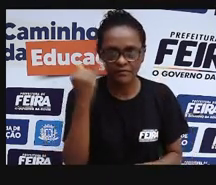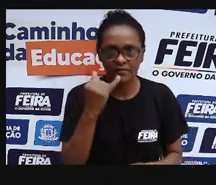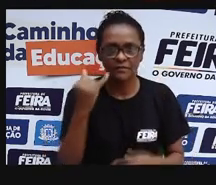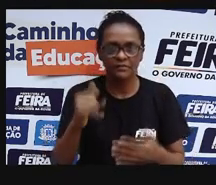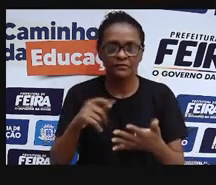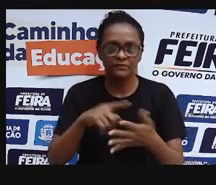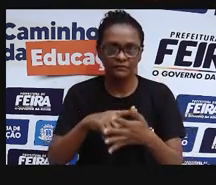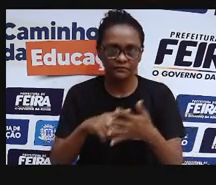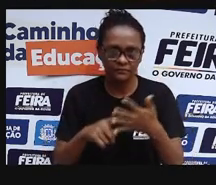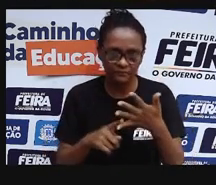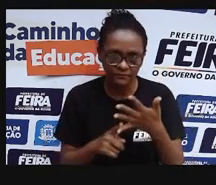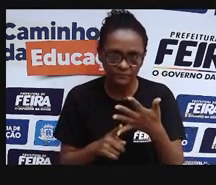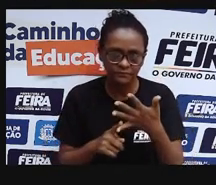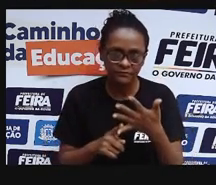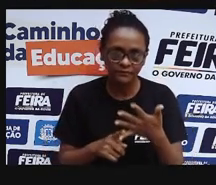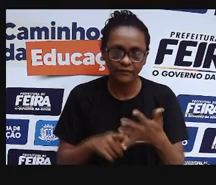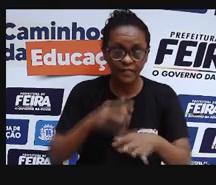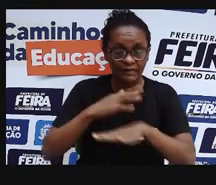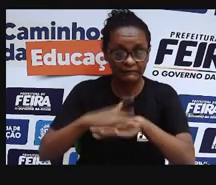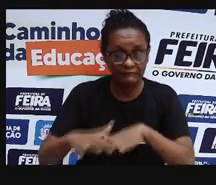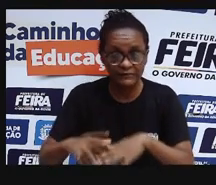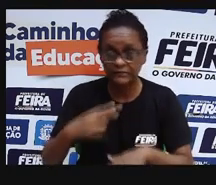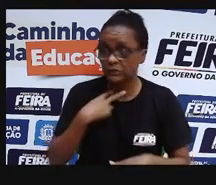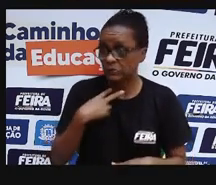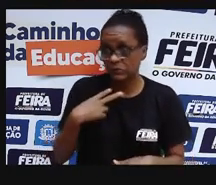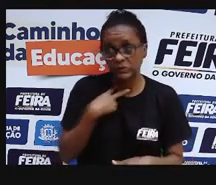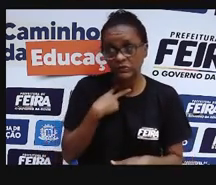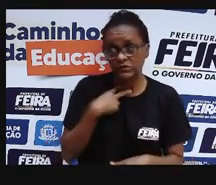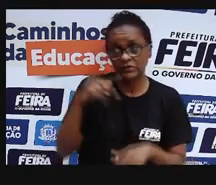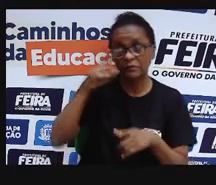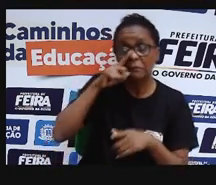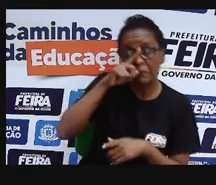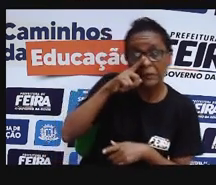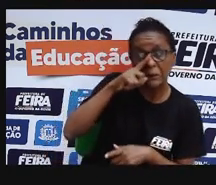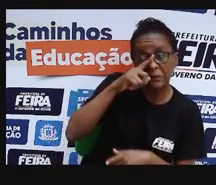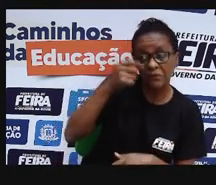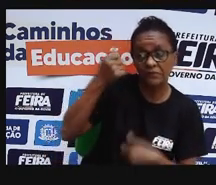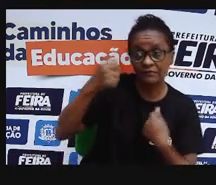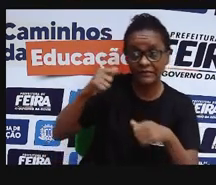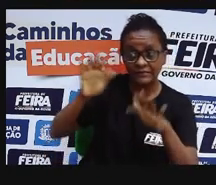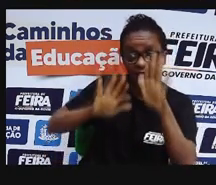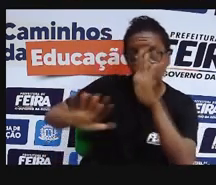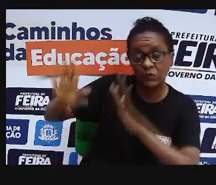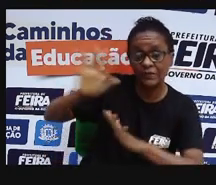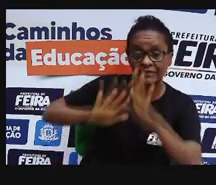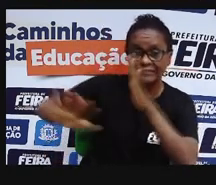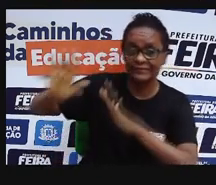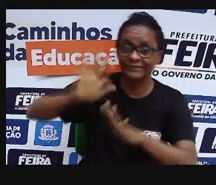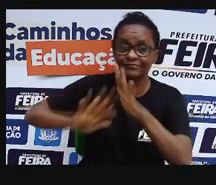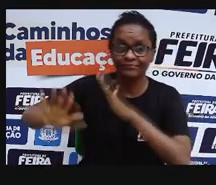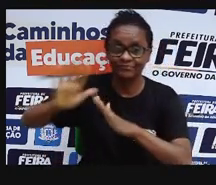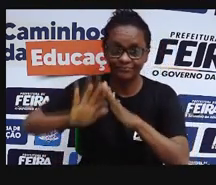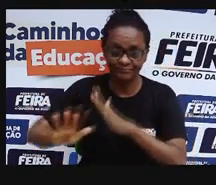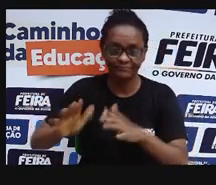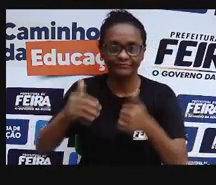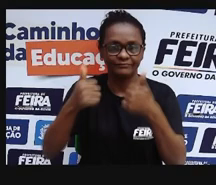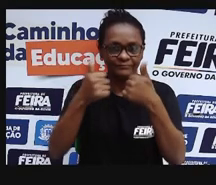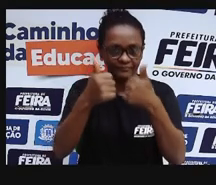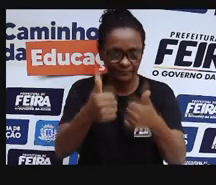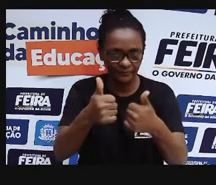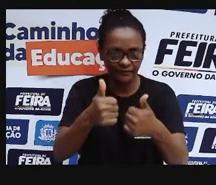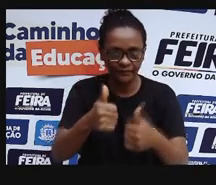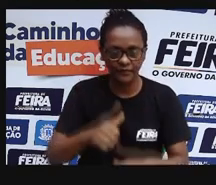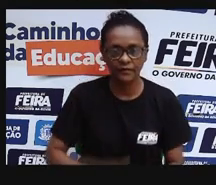cuidado, isso vai gerar doenças. Então, quando a gente pensa em saúde, a gente também tem que pensar na saúde do meio ambiente.